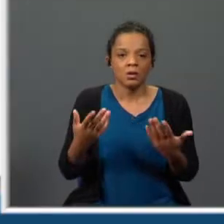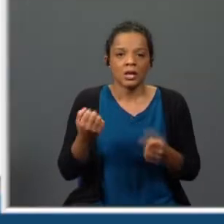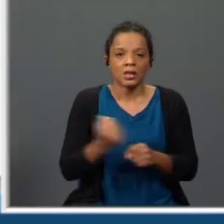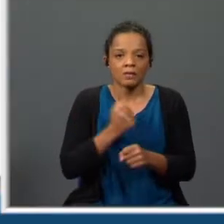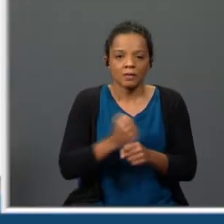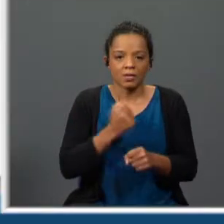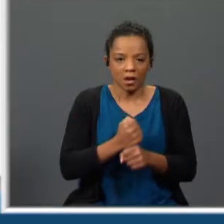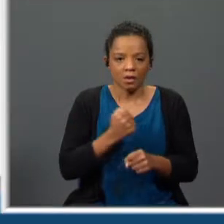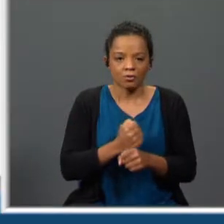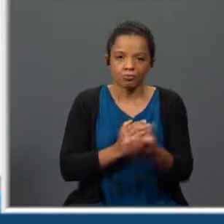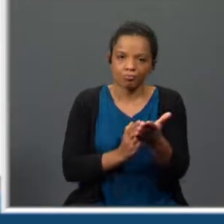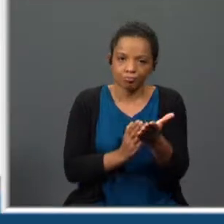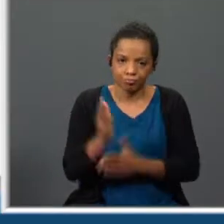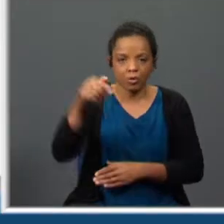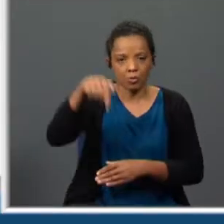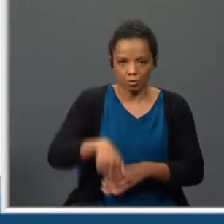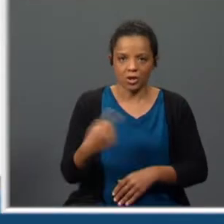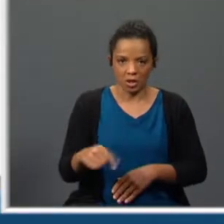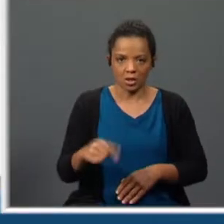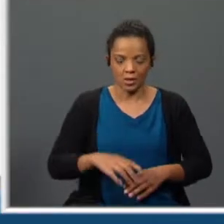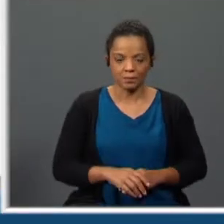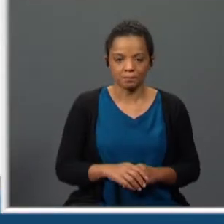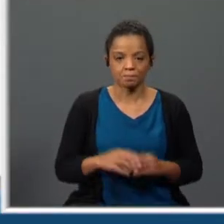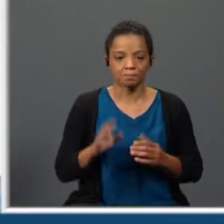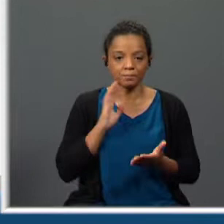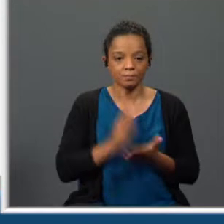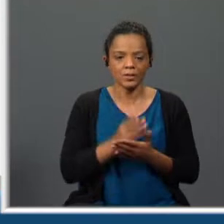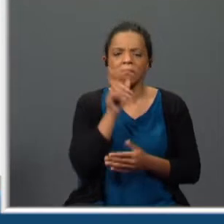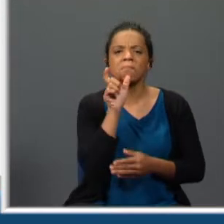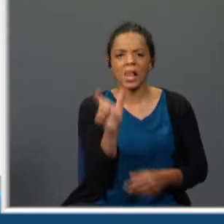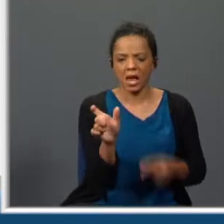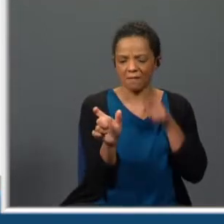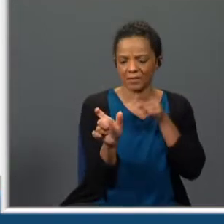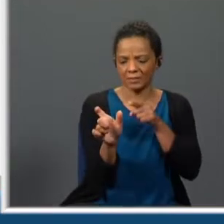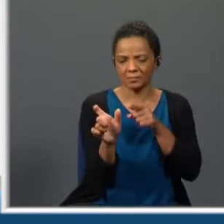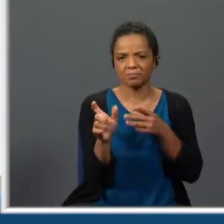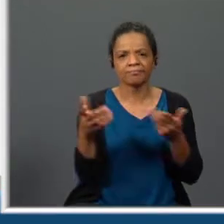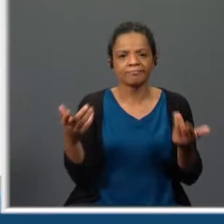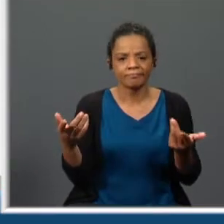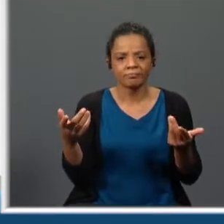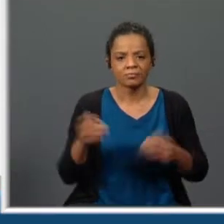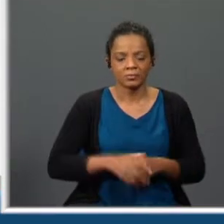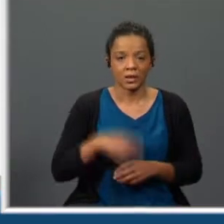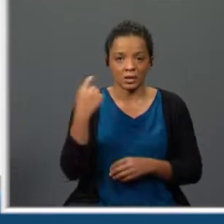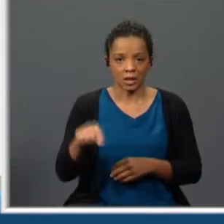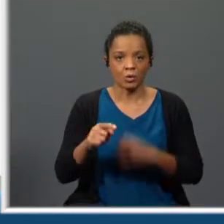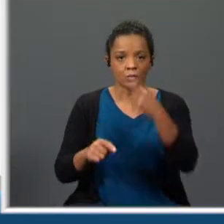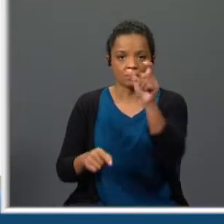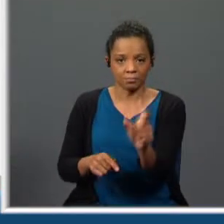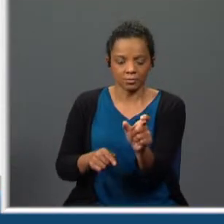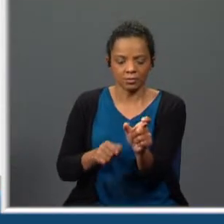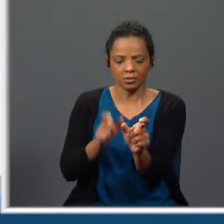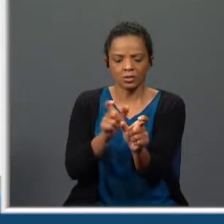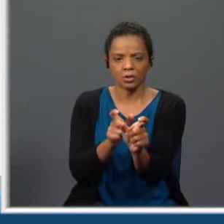atividades ainda acontecem hoje em dia. Por fim, a palavra Alcoviteira é derivada por